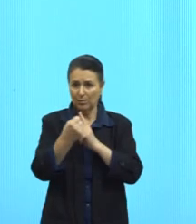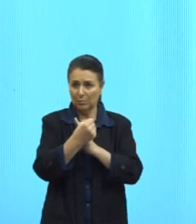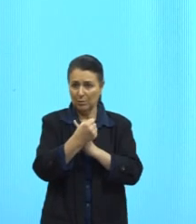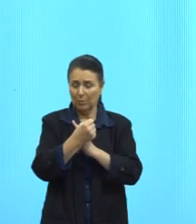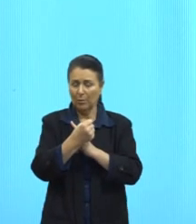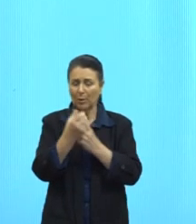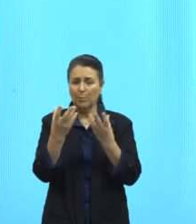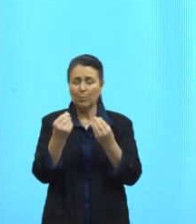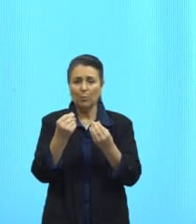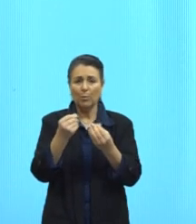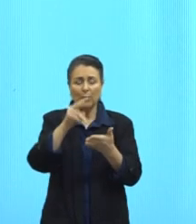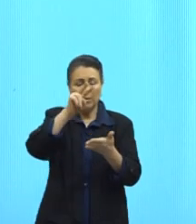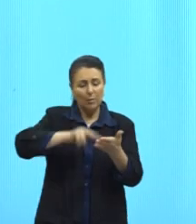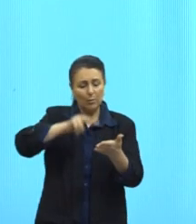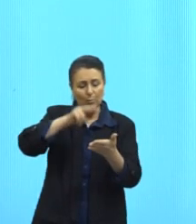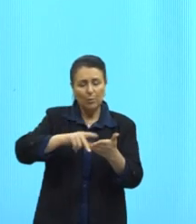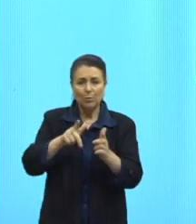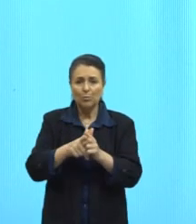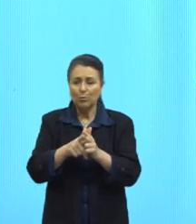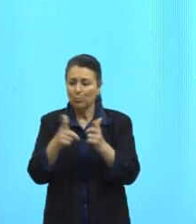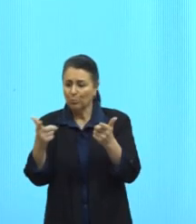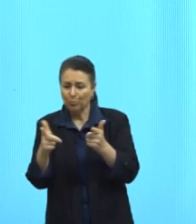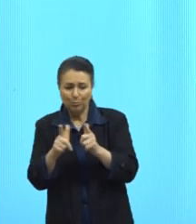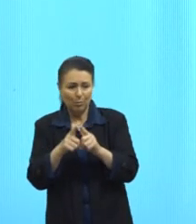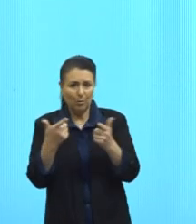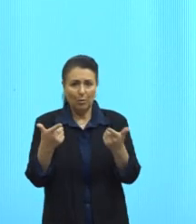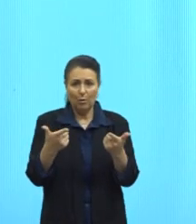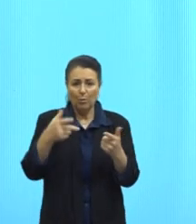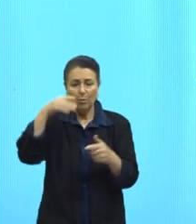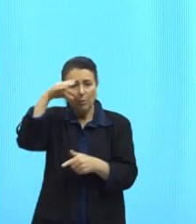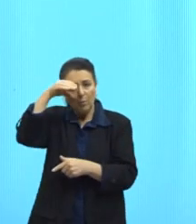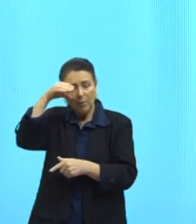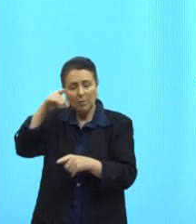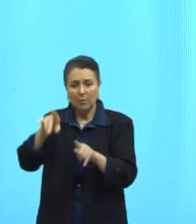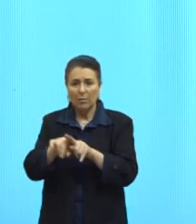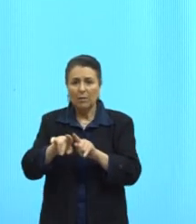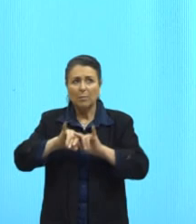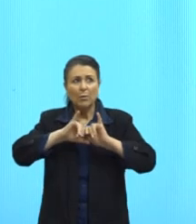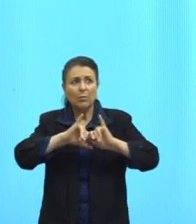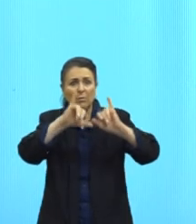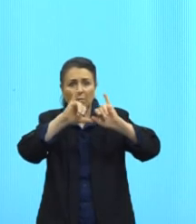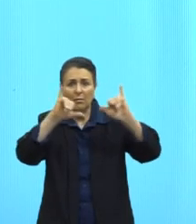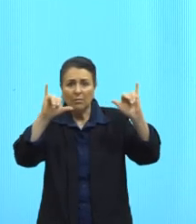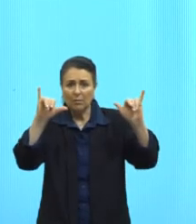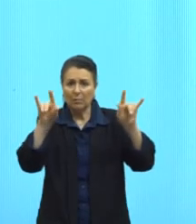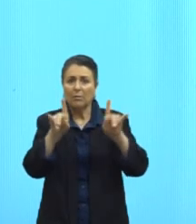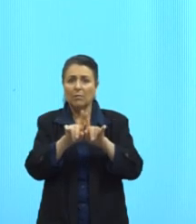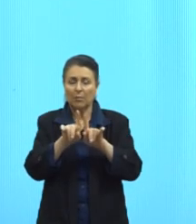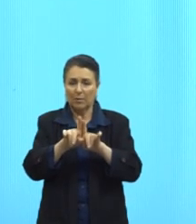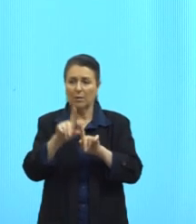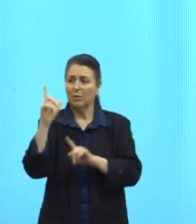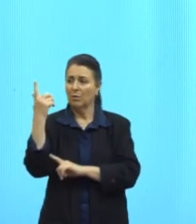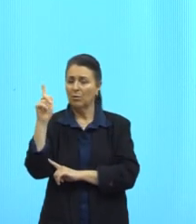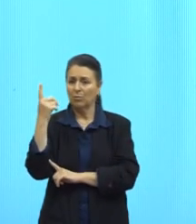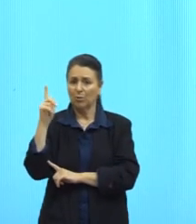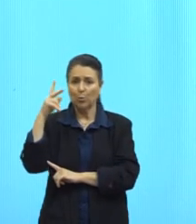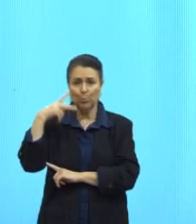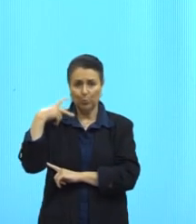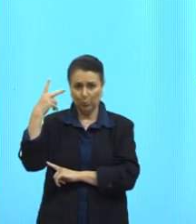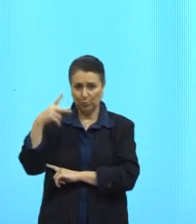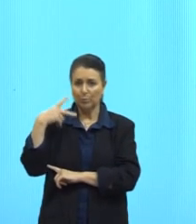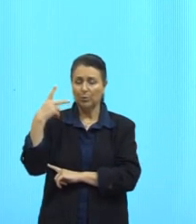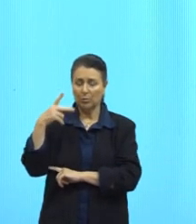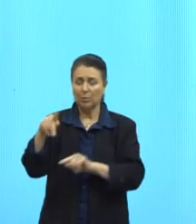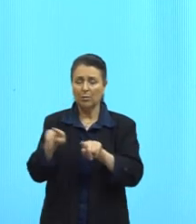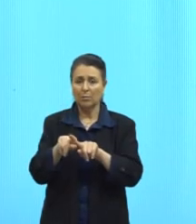leitura de jornal, né, observando sempre as questões aí relacionadas à geopolítica que nós temos,